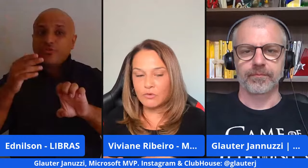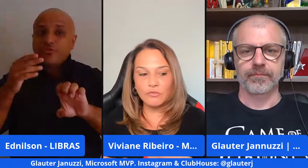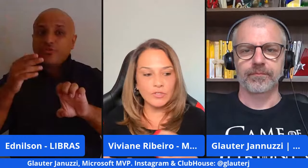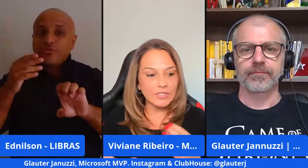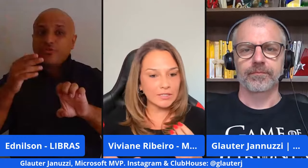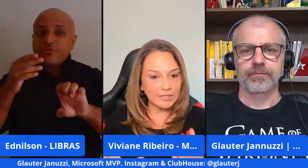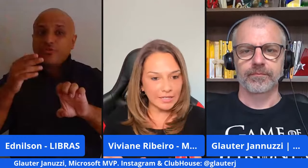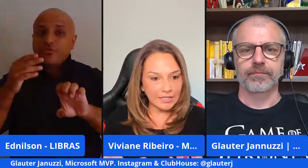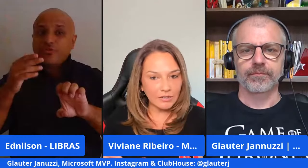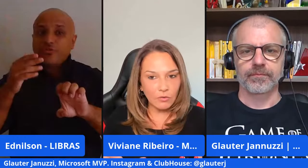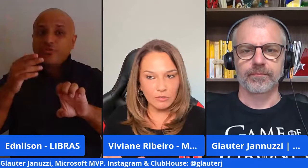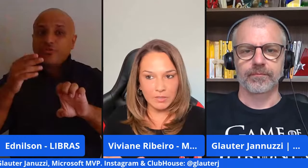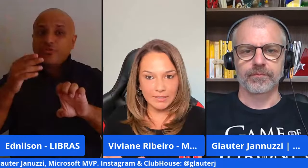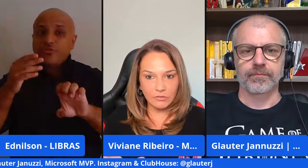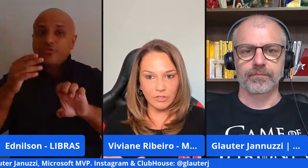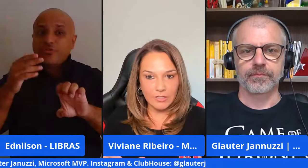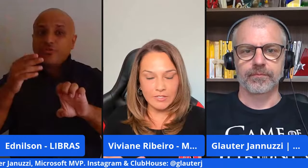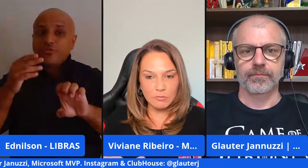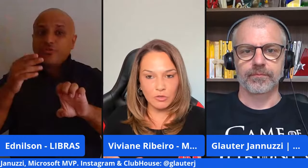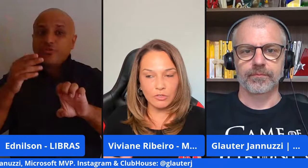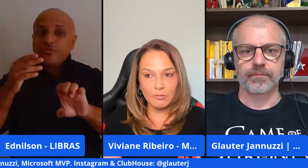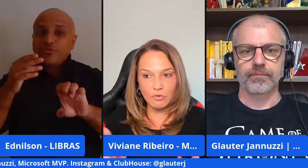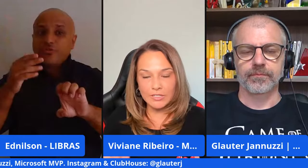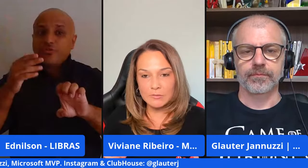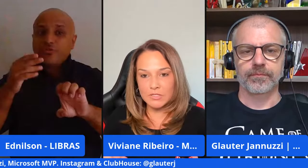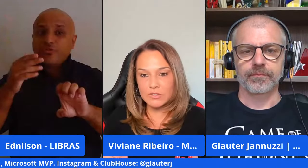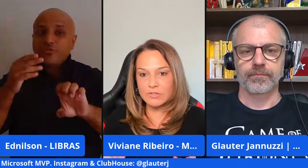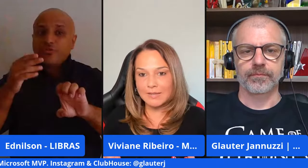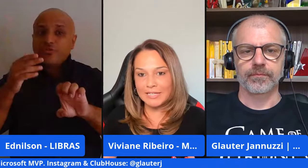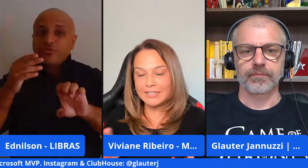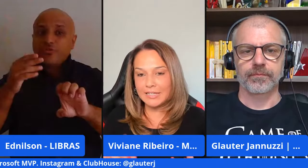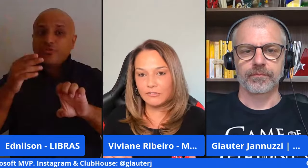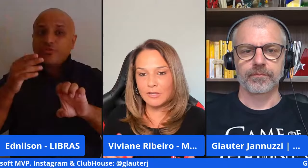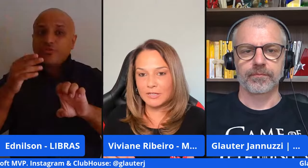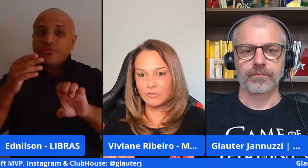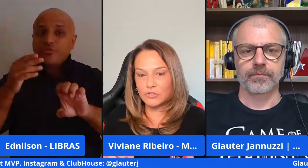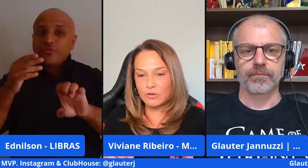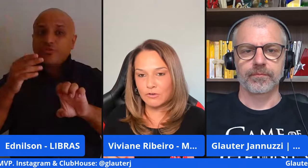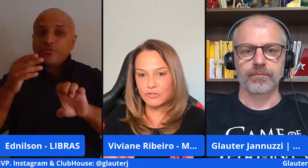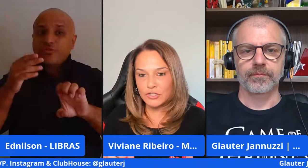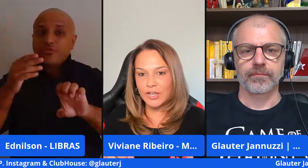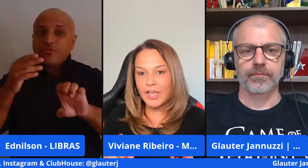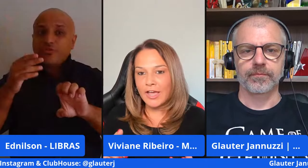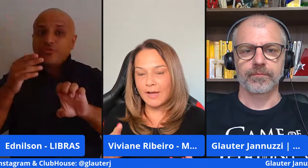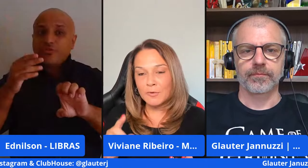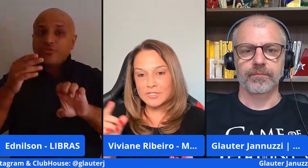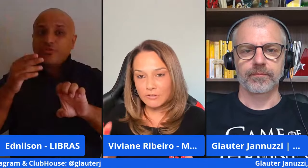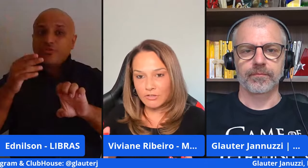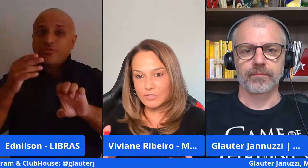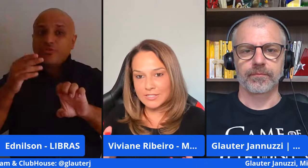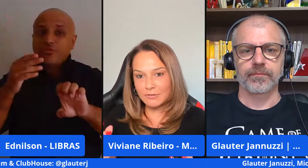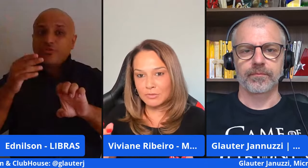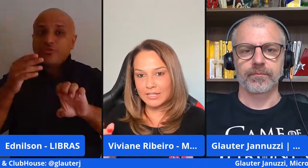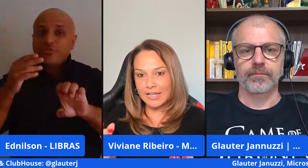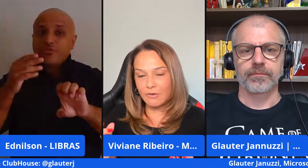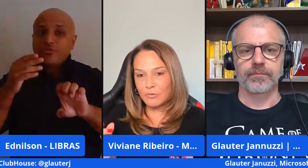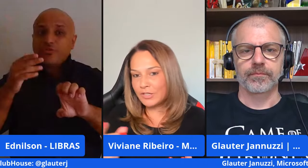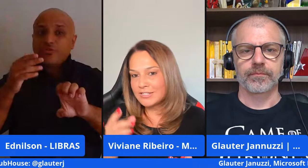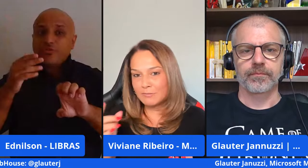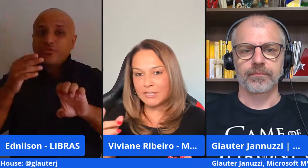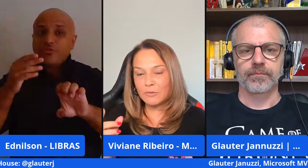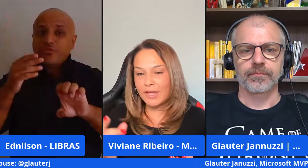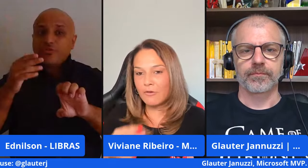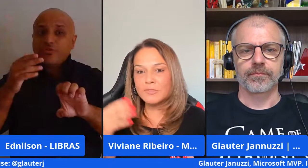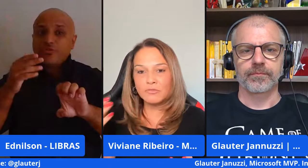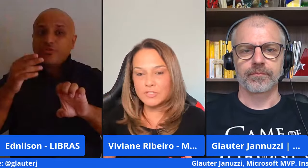trabalho você tem o empreendedorismo e o que muitas pessoas não sabem dentro da Microsoft a posição que você executa lá